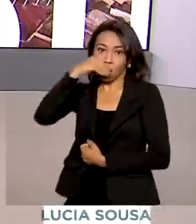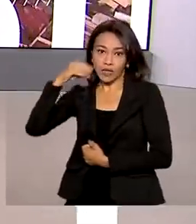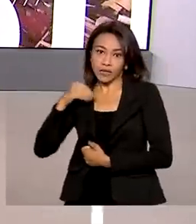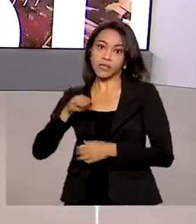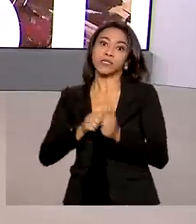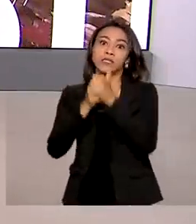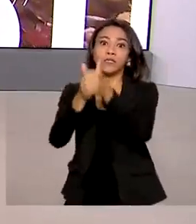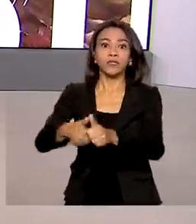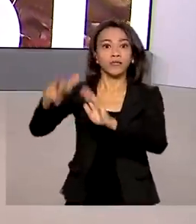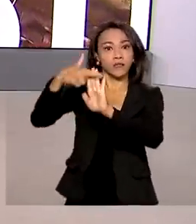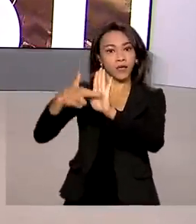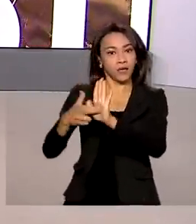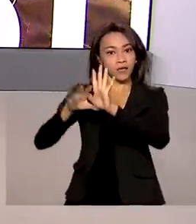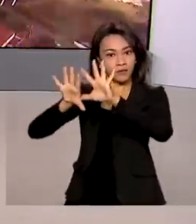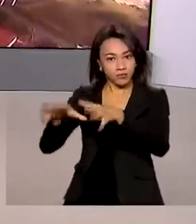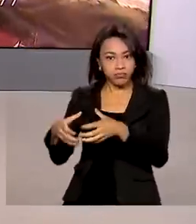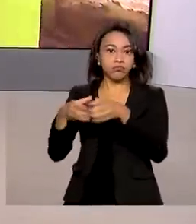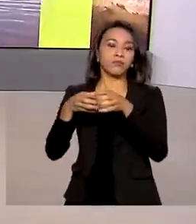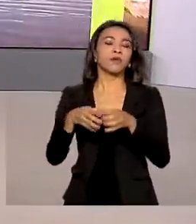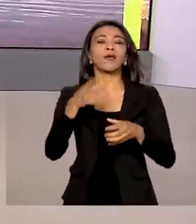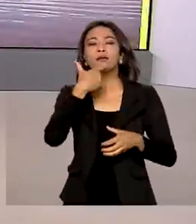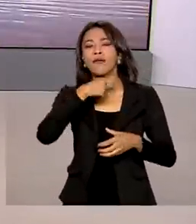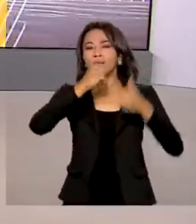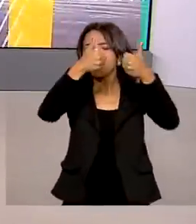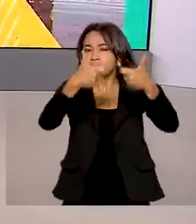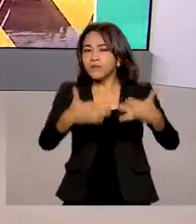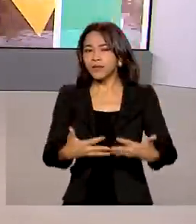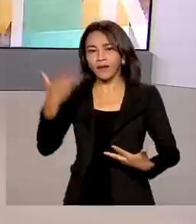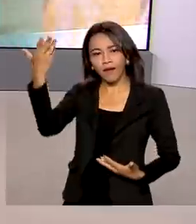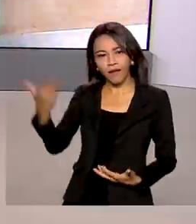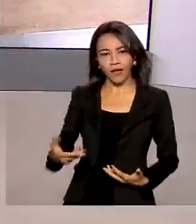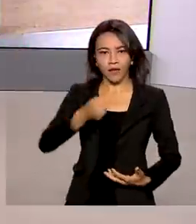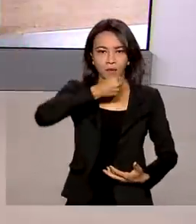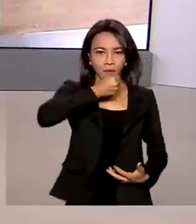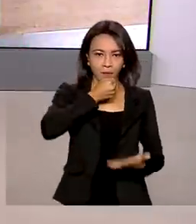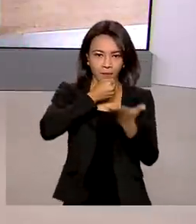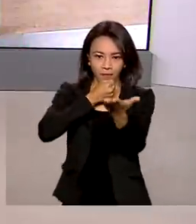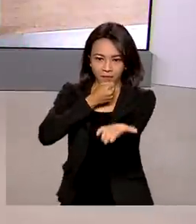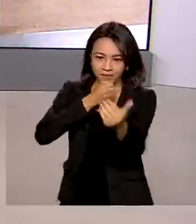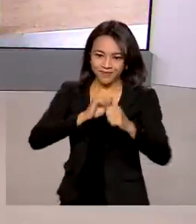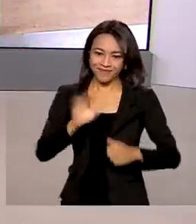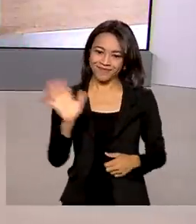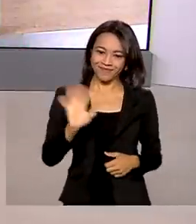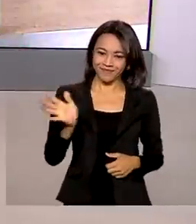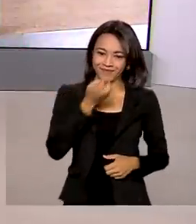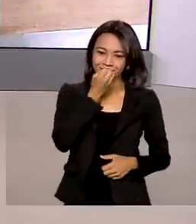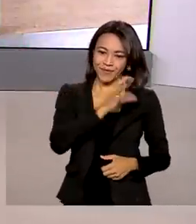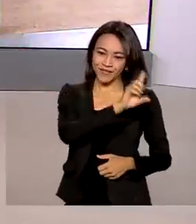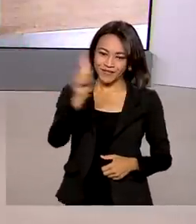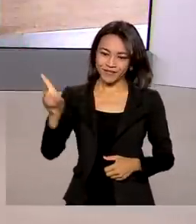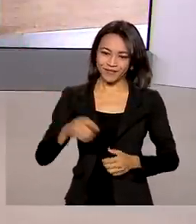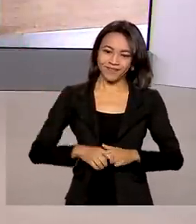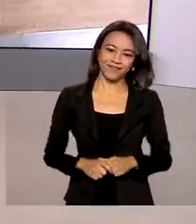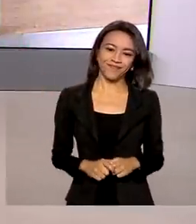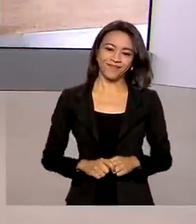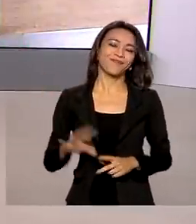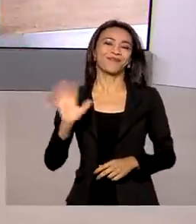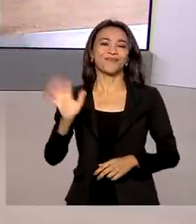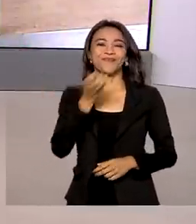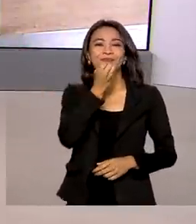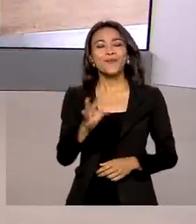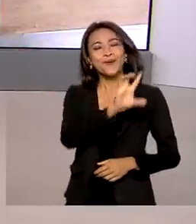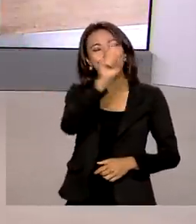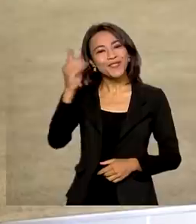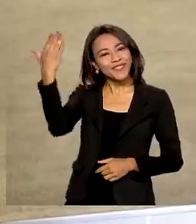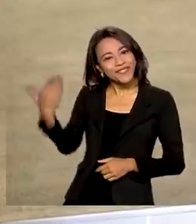prioridades. Quem tem os detalhes ao vivo para a gente agora é a repórter Ana Luíza Prazer. Oi, Ana, bom dia! Oi, Renata, bom